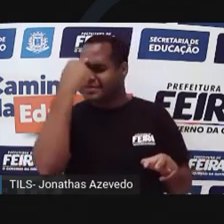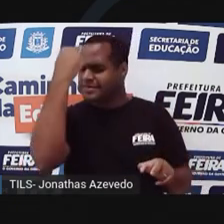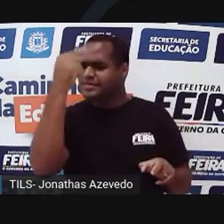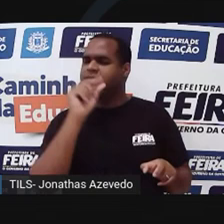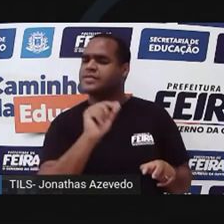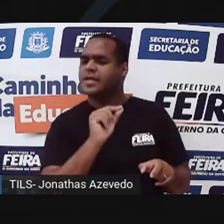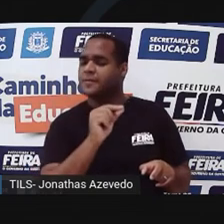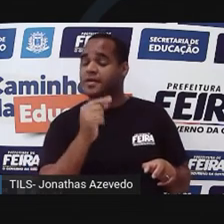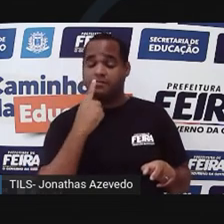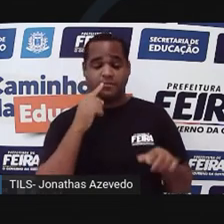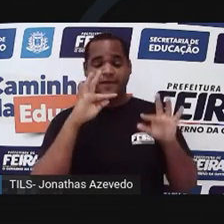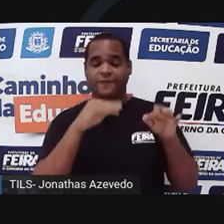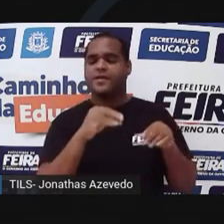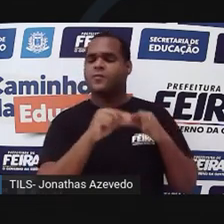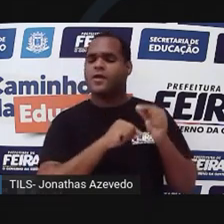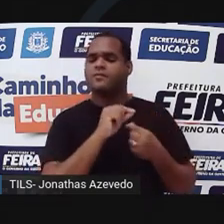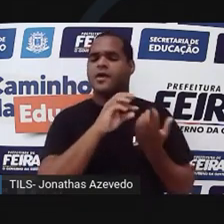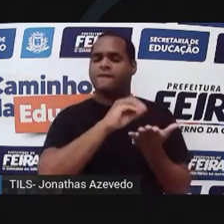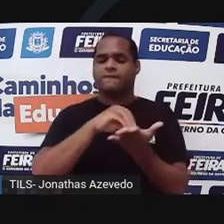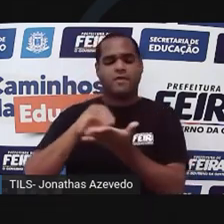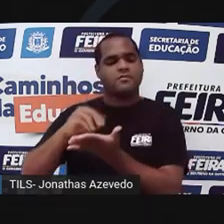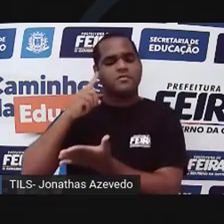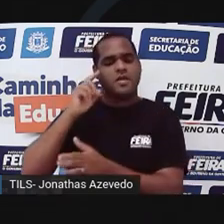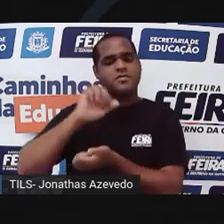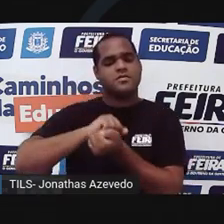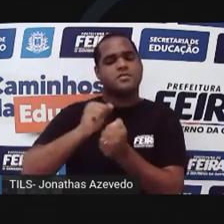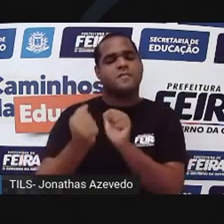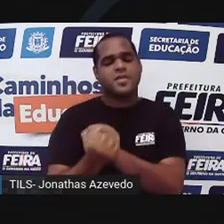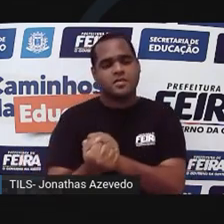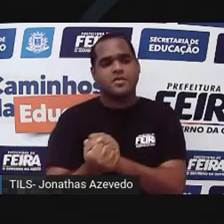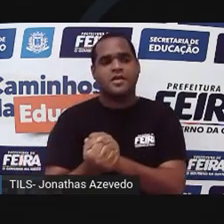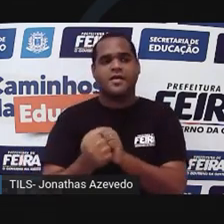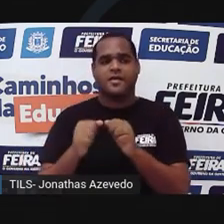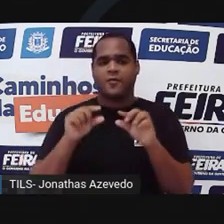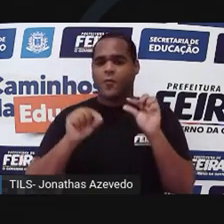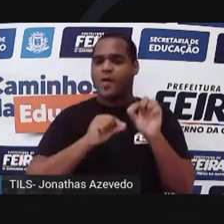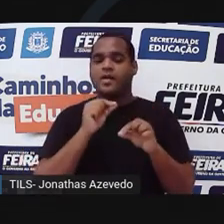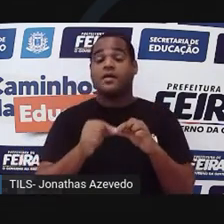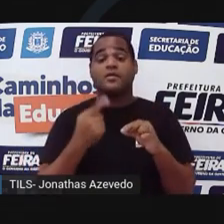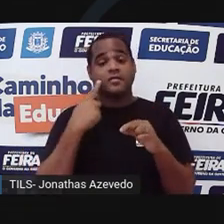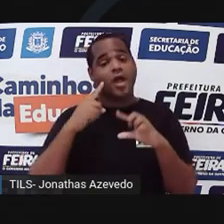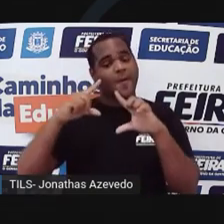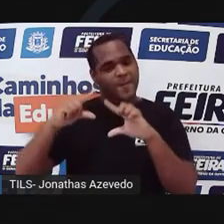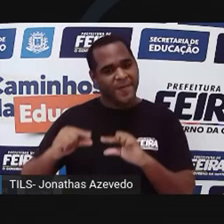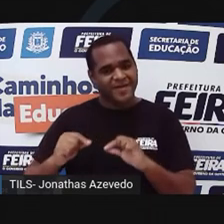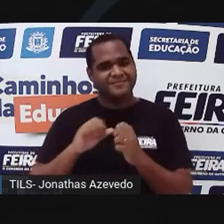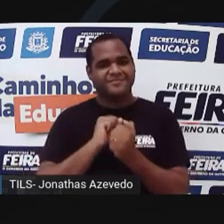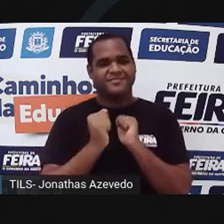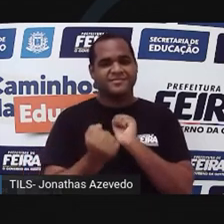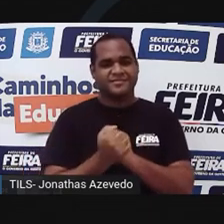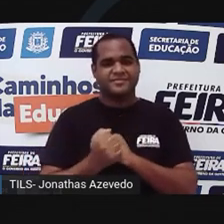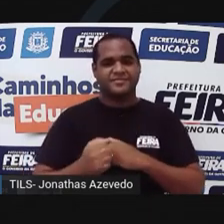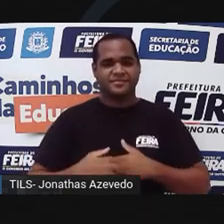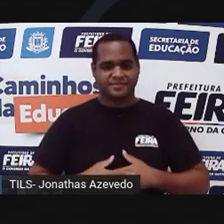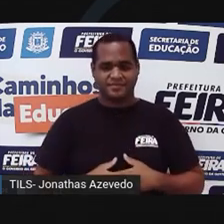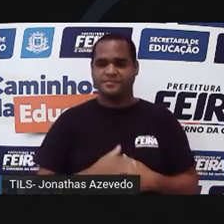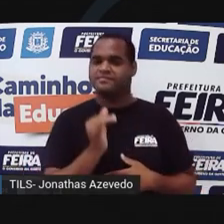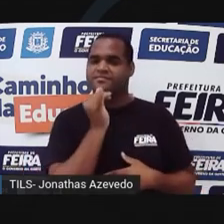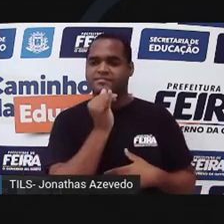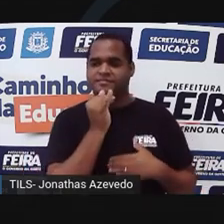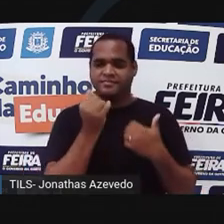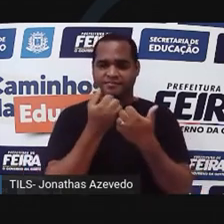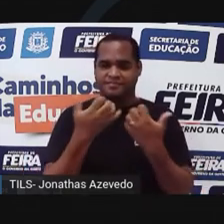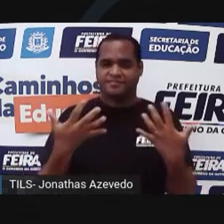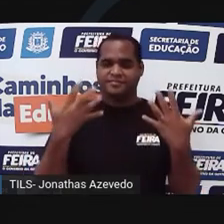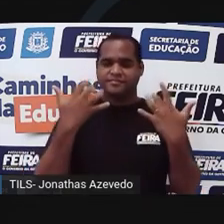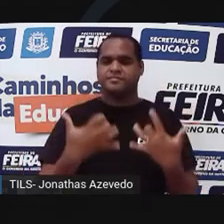Enfim, sobra ali os mais adaptados. Uma menor variabilidade de adaptação. Um exemplo que eu quero passar